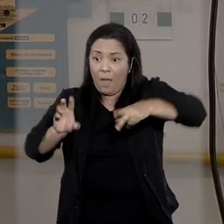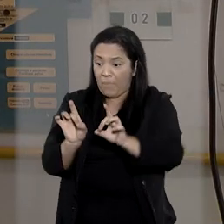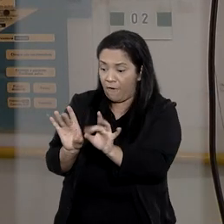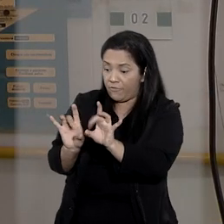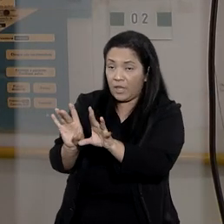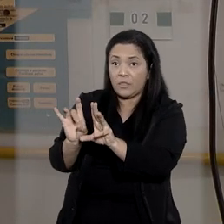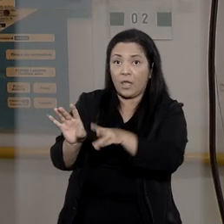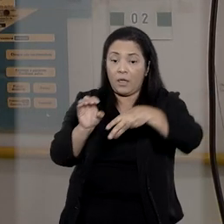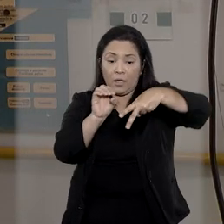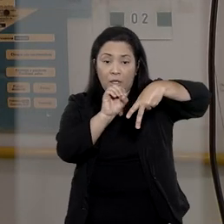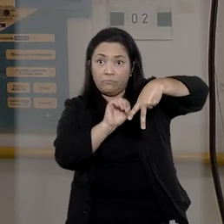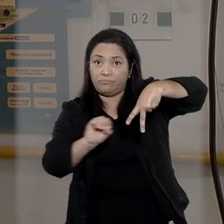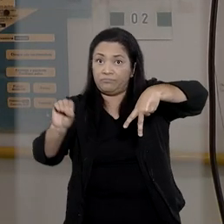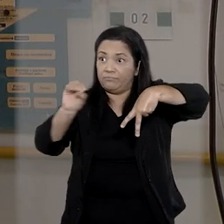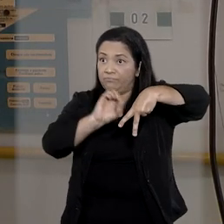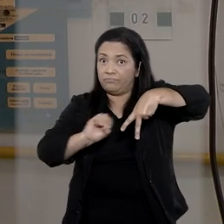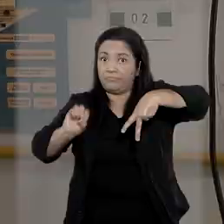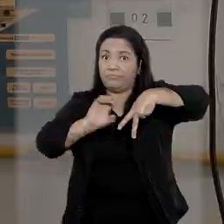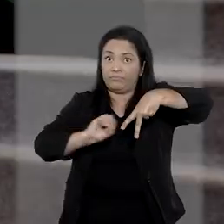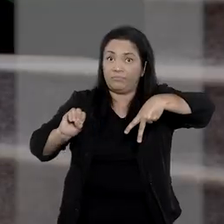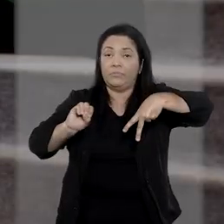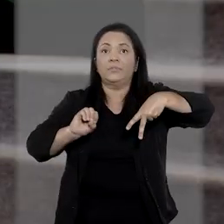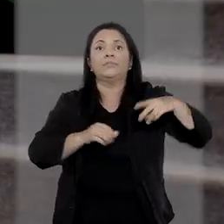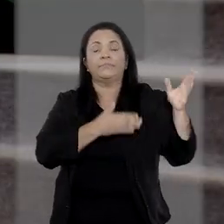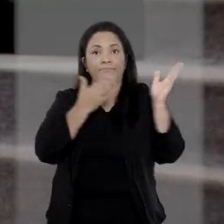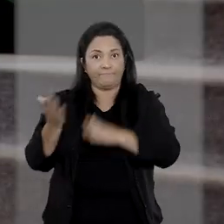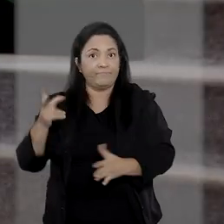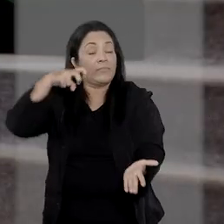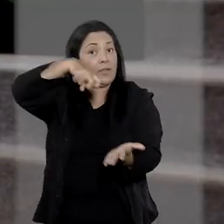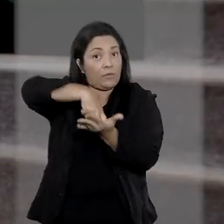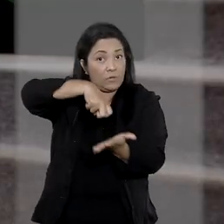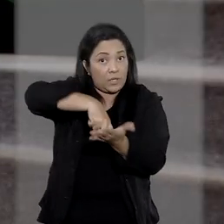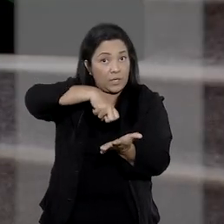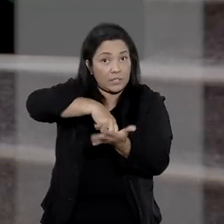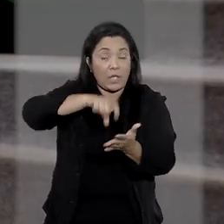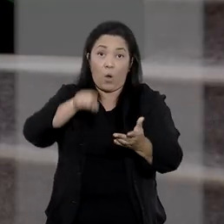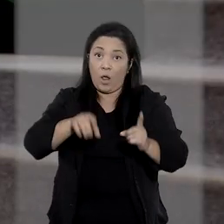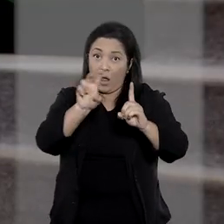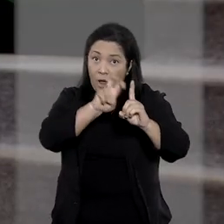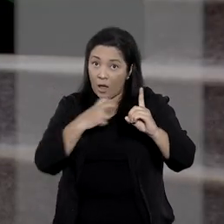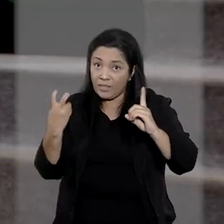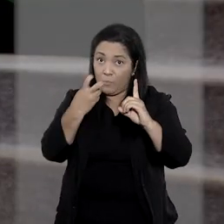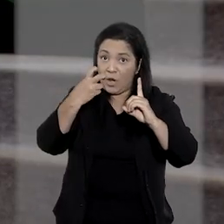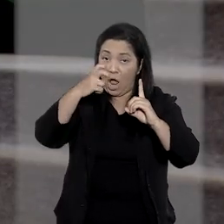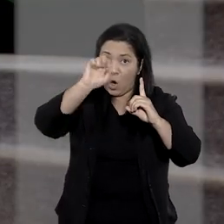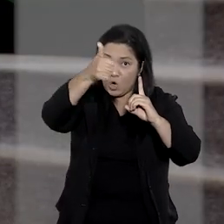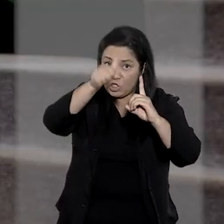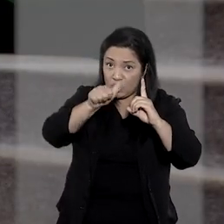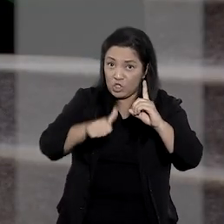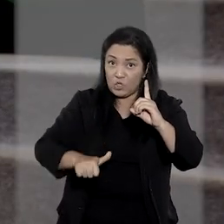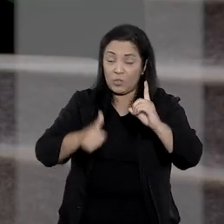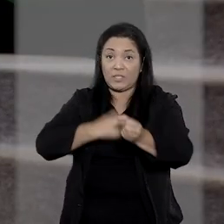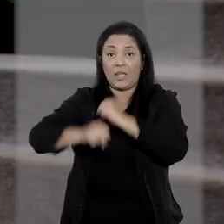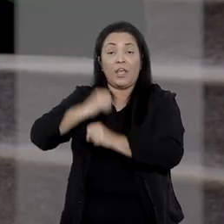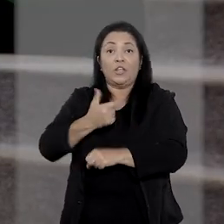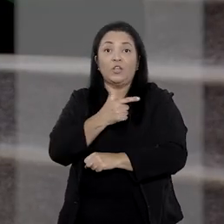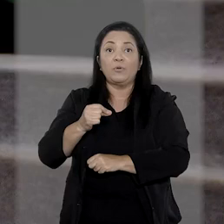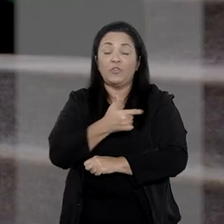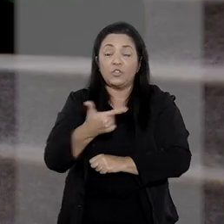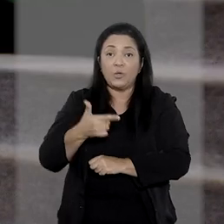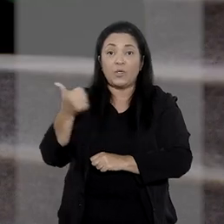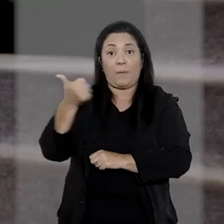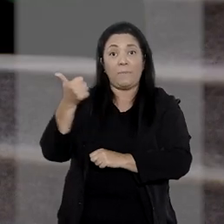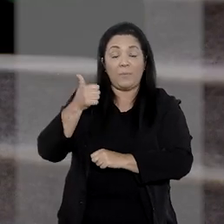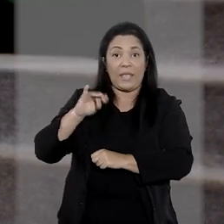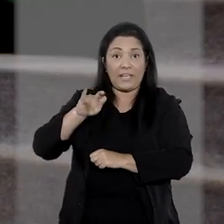esquema conhecido como a máfia dos transplantes. Após a condenação pelo Tribunal do Júri em 2022, a justiça de primeira